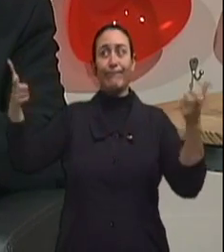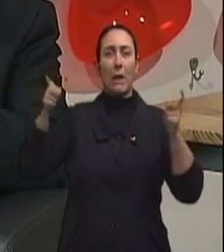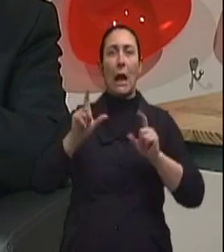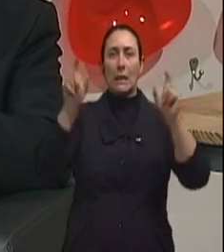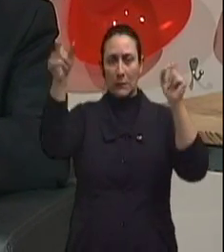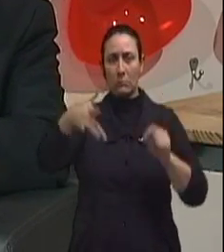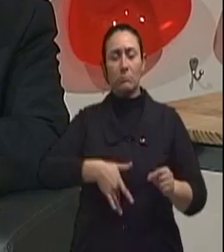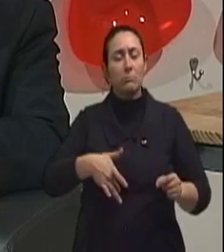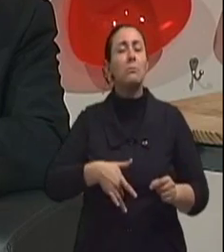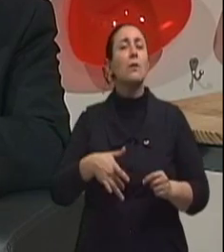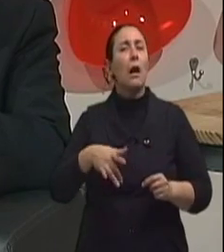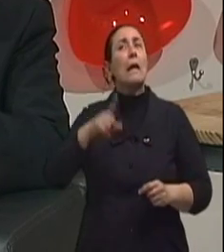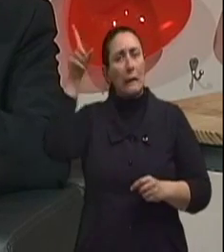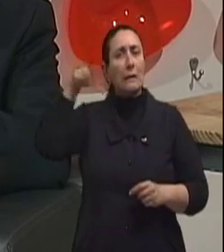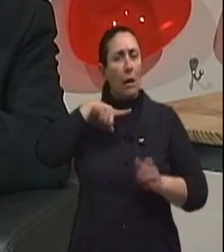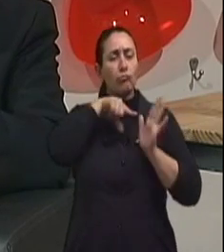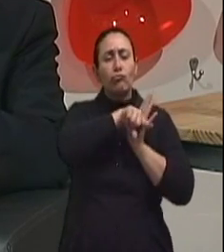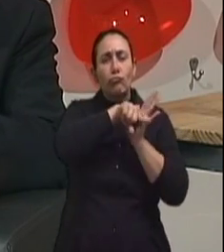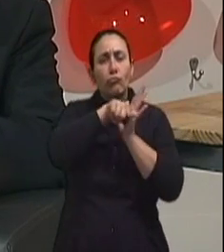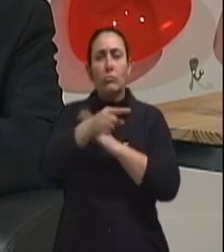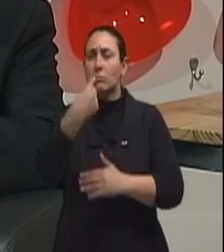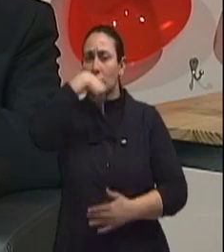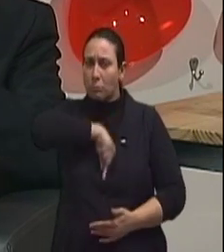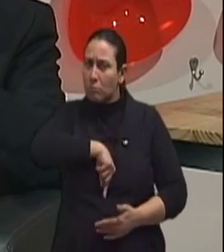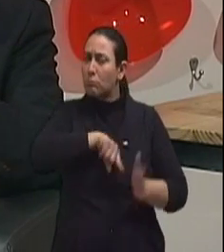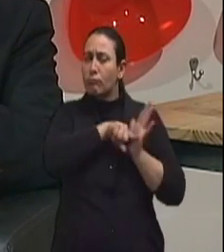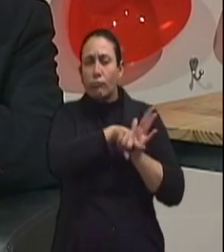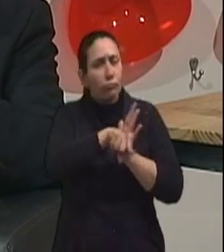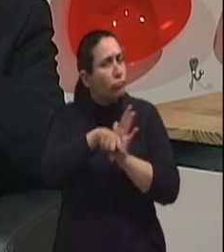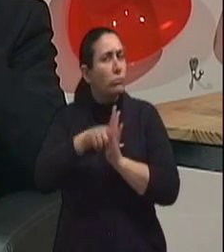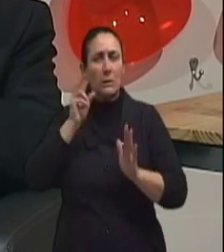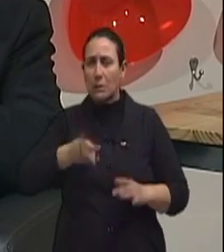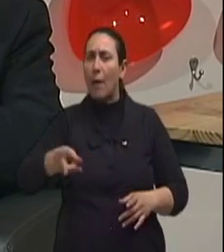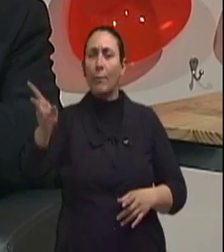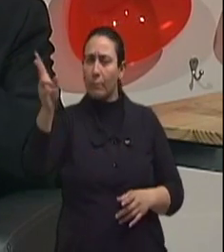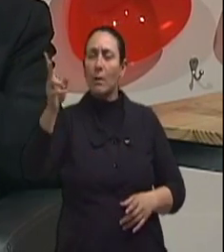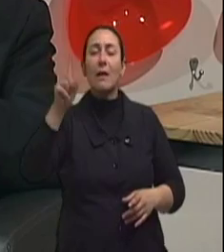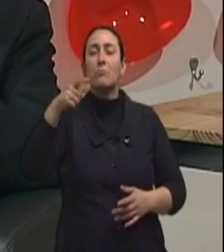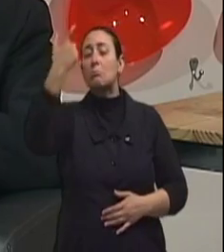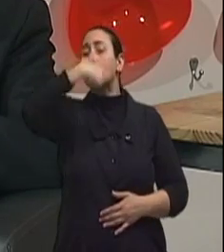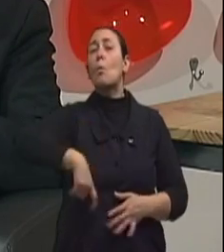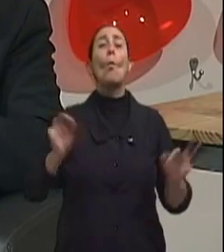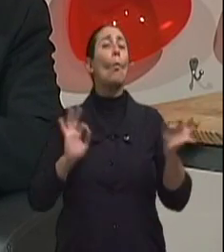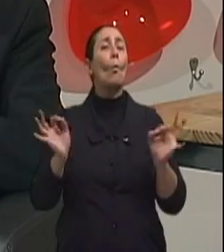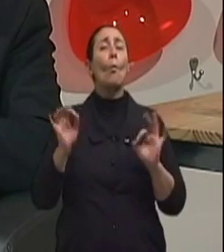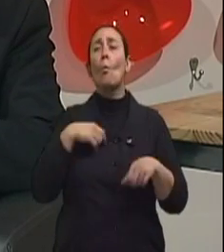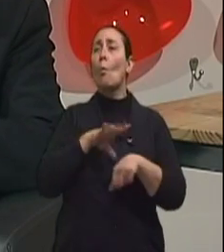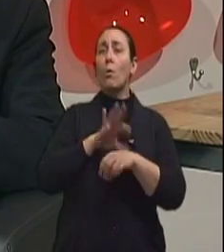e ainda eles mantêm programas de rastreamento com endoscopias digestivas em pacientes assintomáticos, sem sintomas.